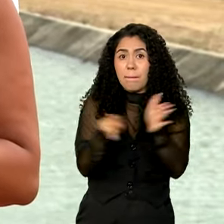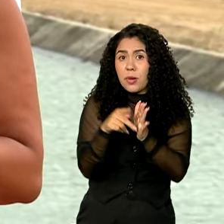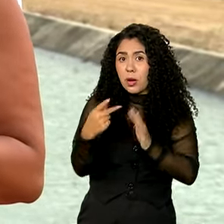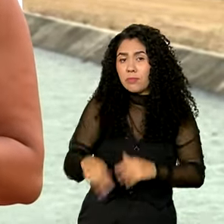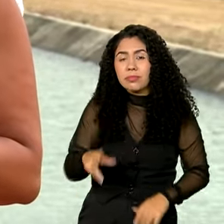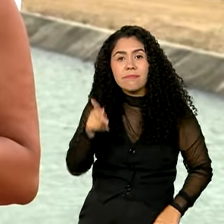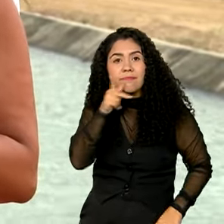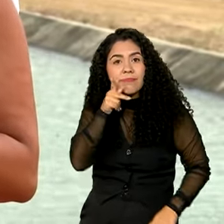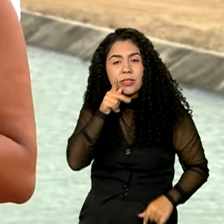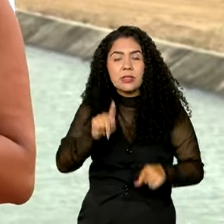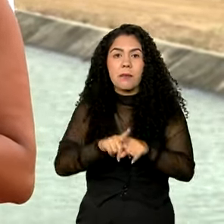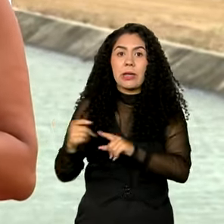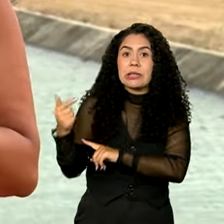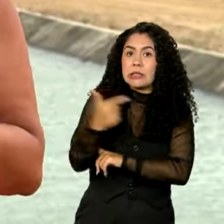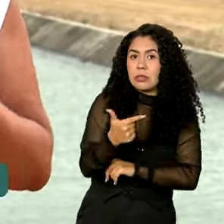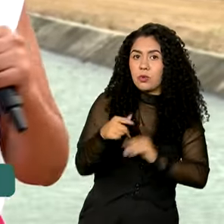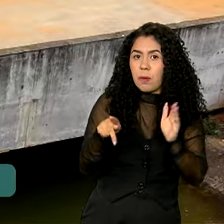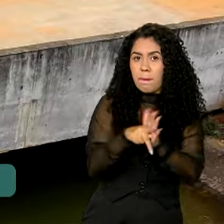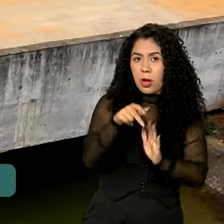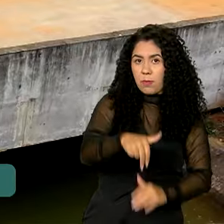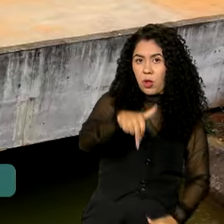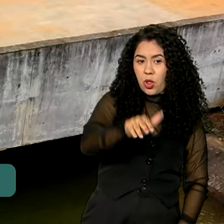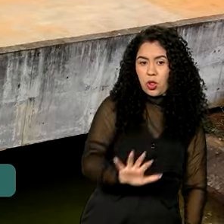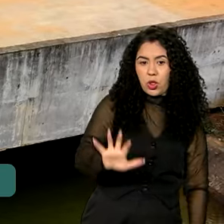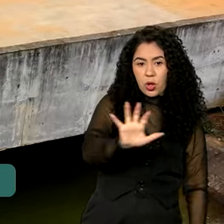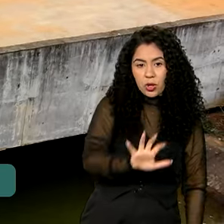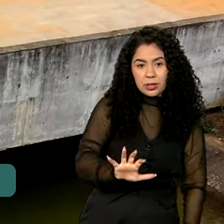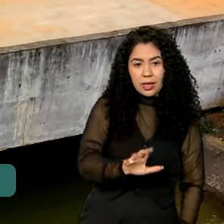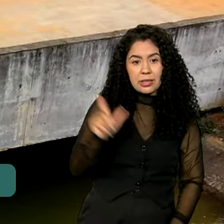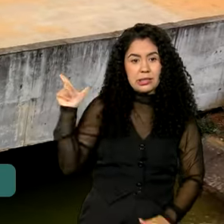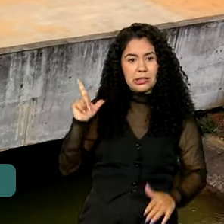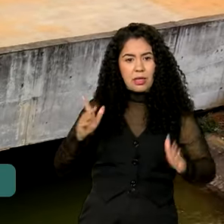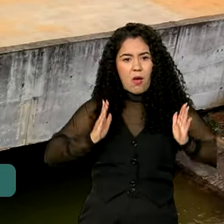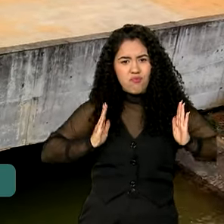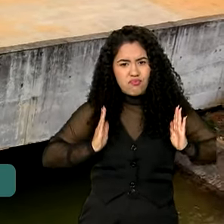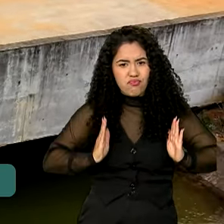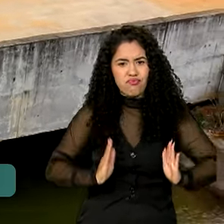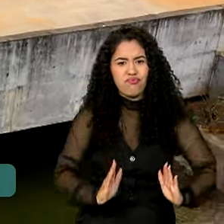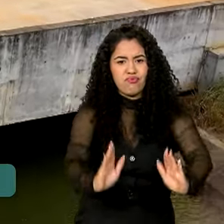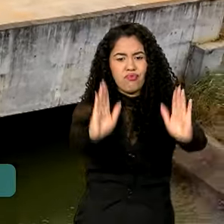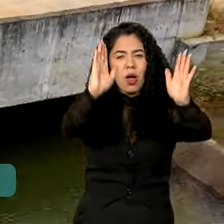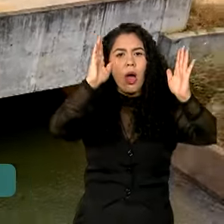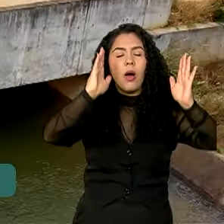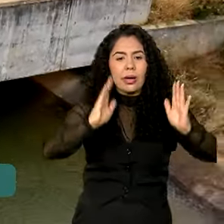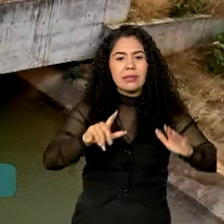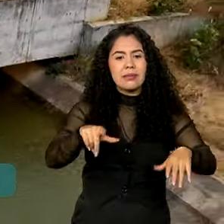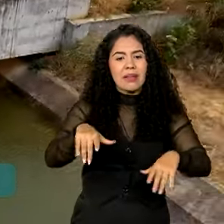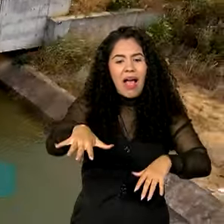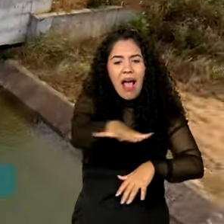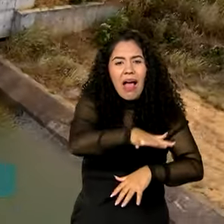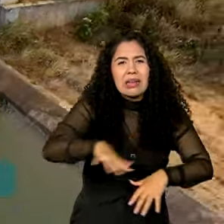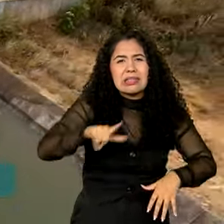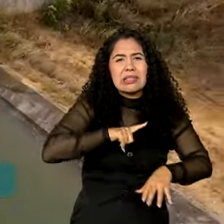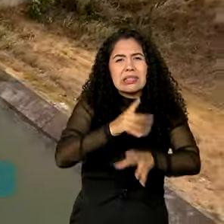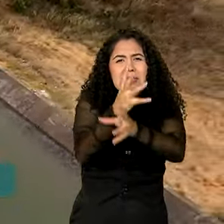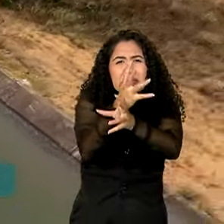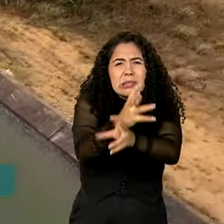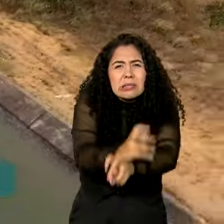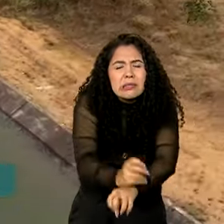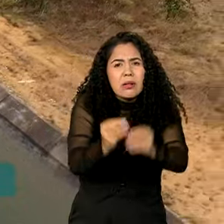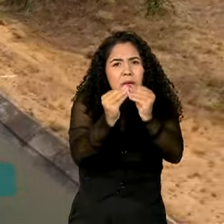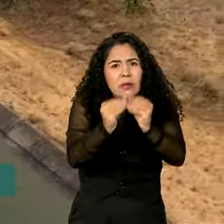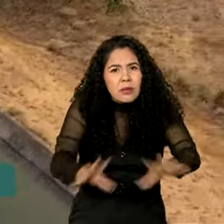segunda da região nordeste. Ele atravessa uma região fortemente atingida pela seca e de vocação